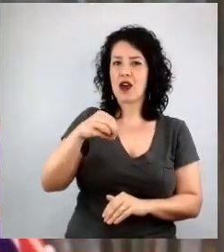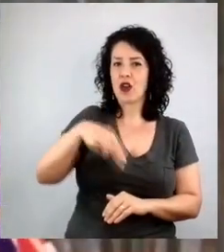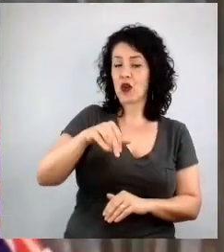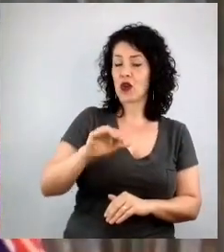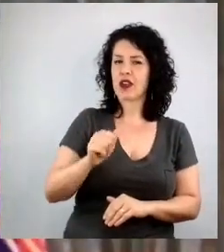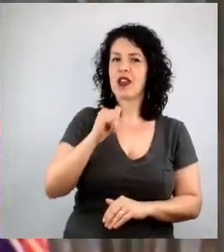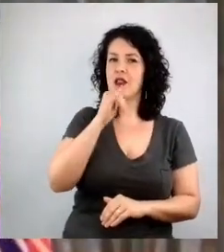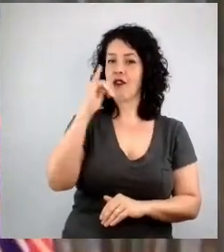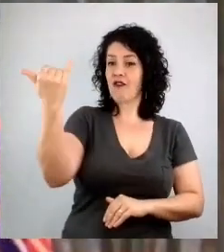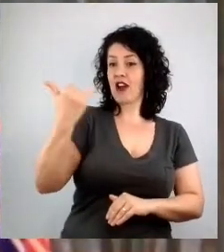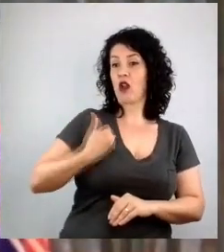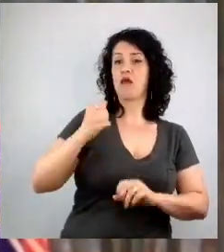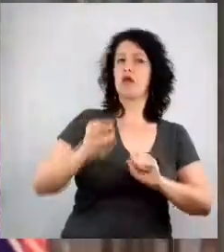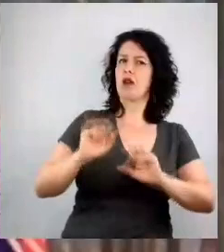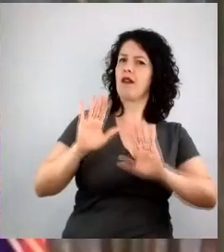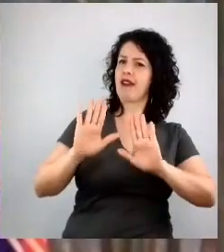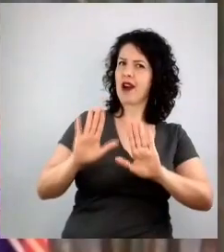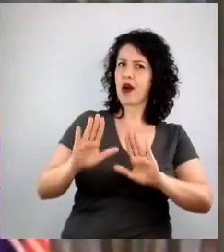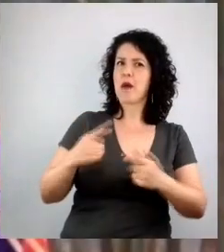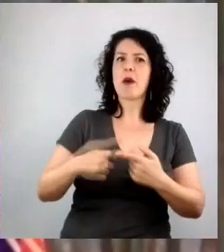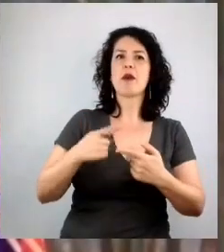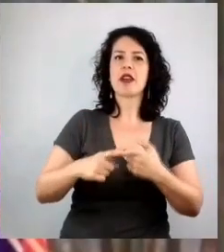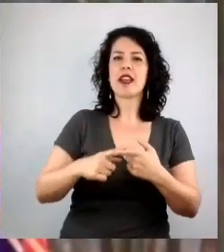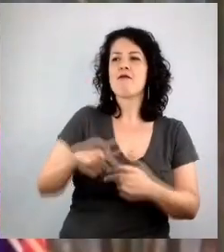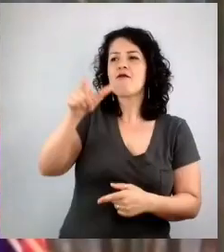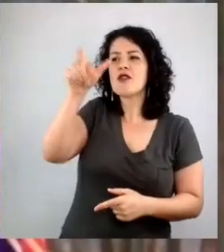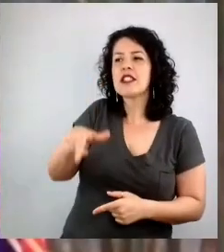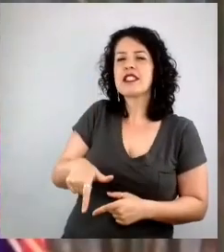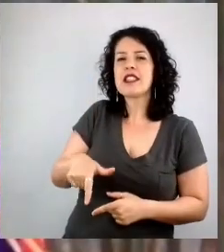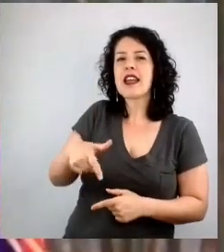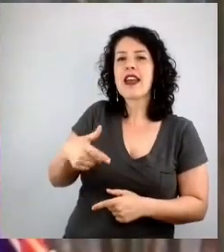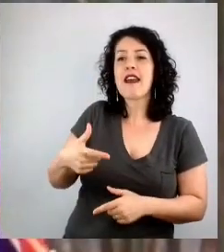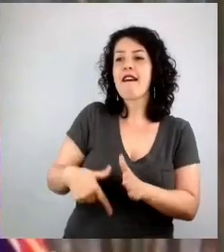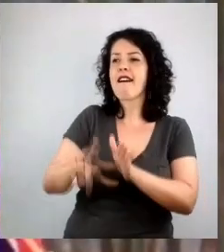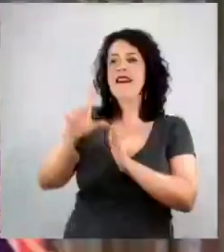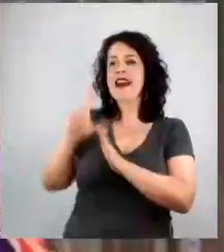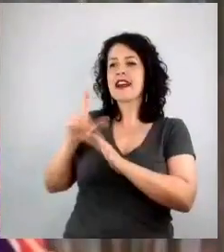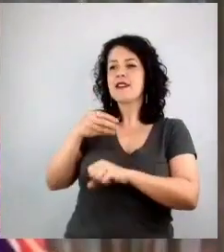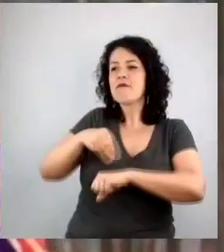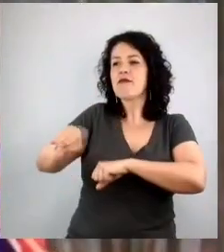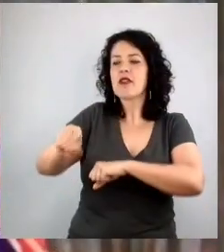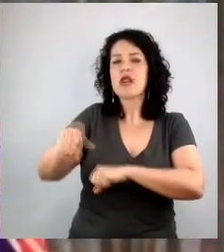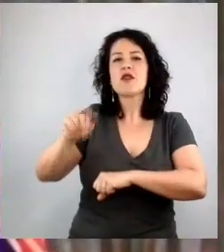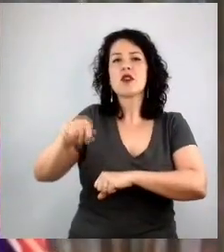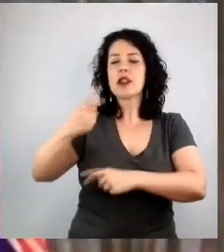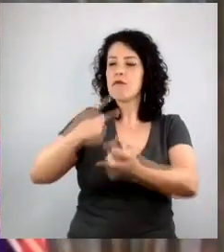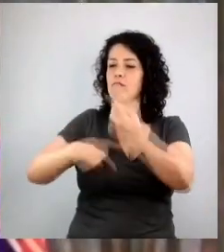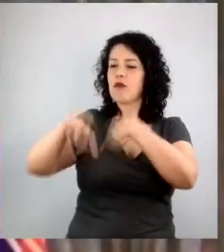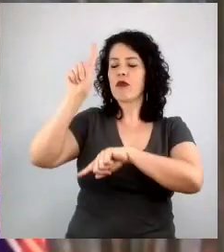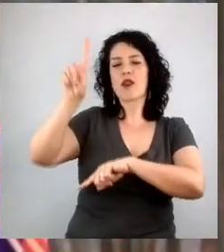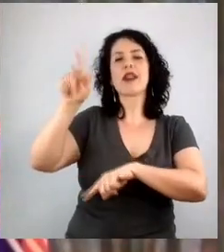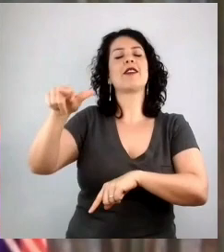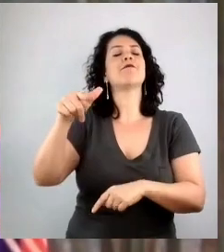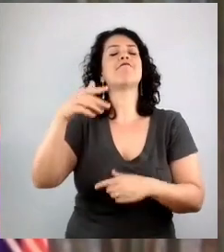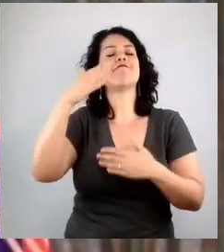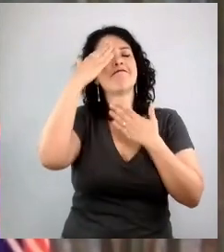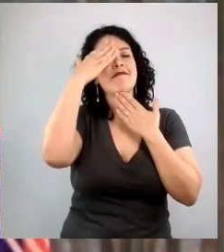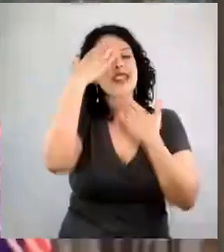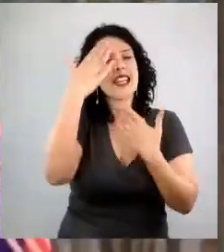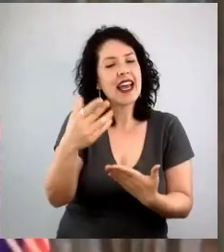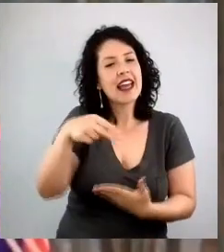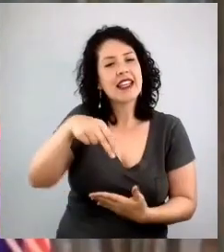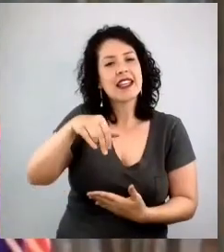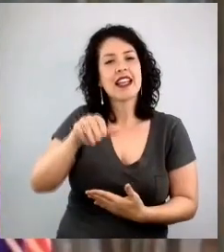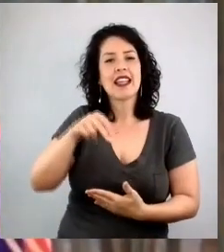com certeza foi porque a Marina te formou lá atrás e ele tem total razão. Então, obrigada, Nina. Tenho muito orgulho. Você fez parte de um